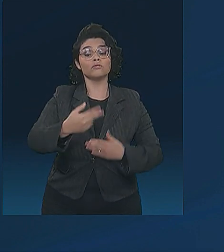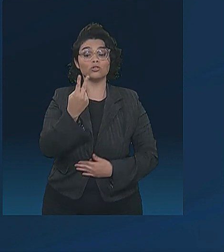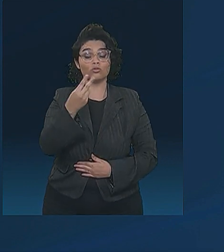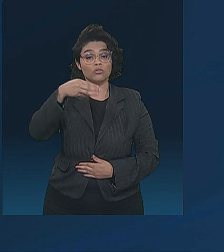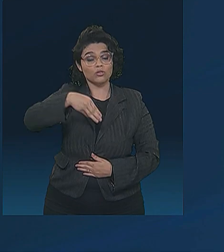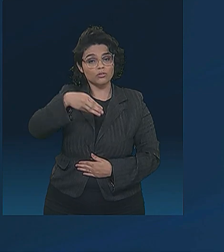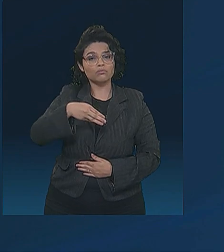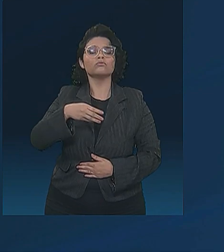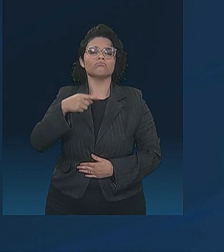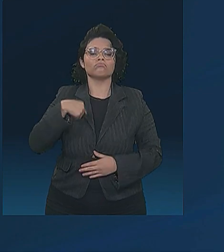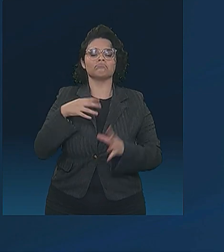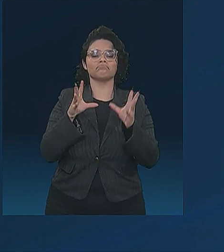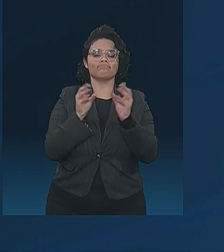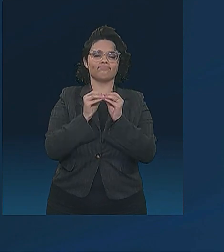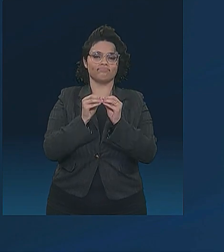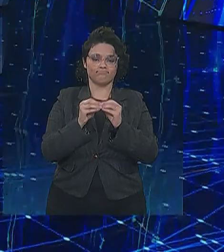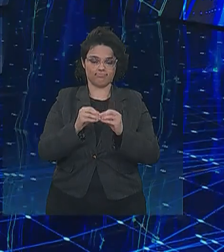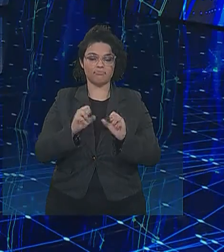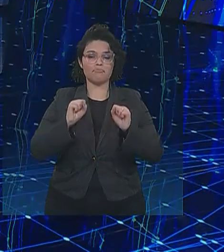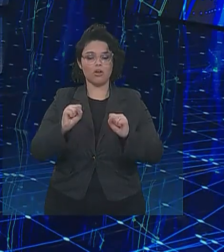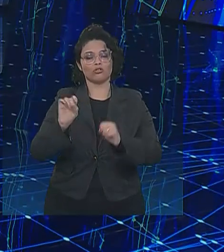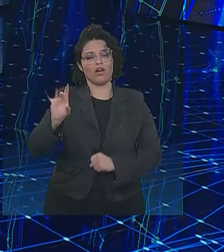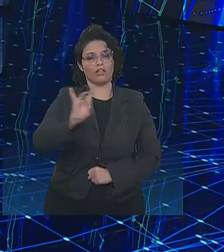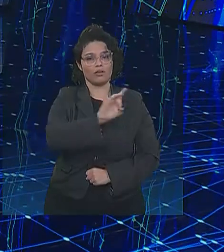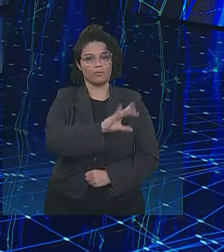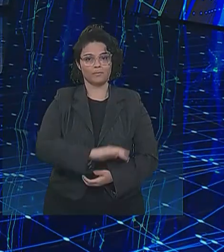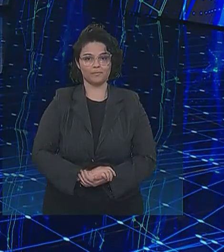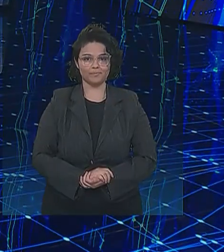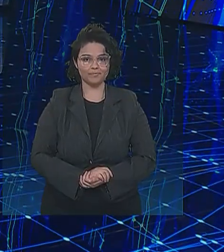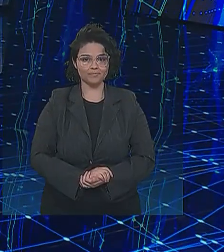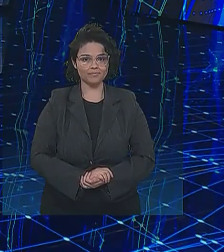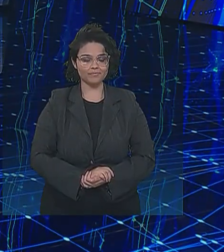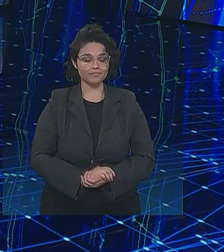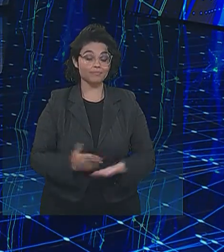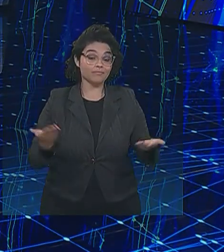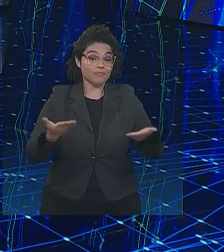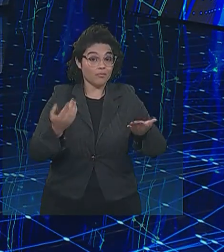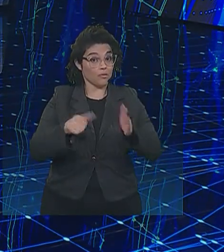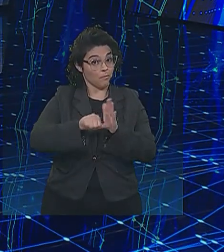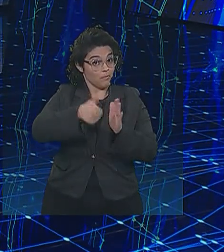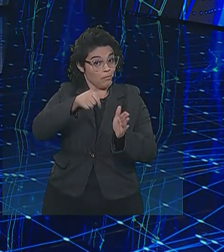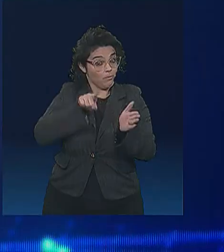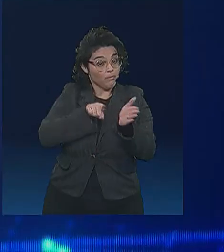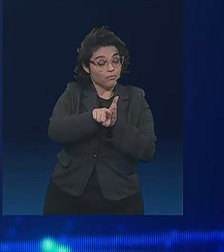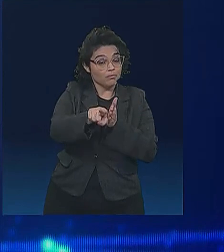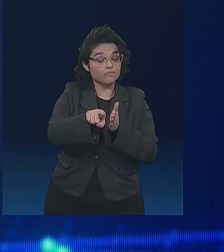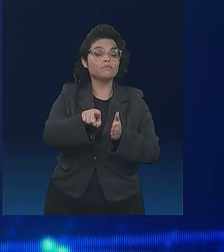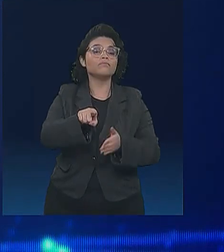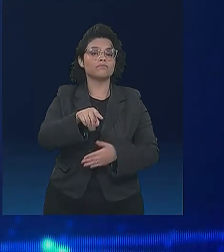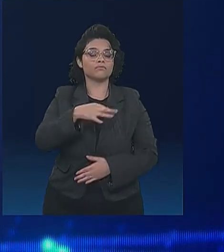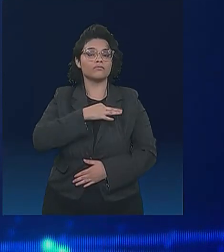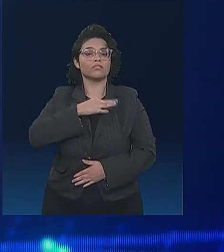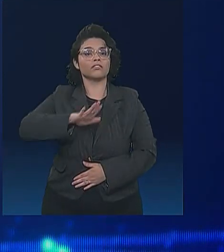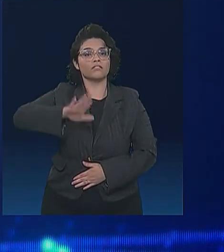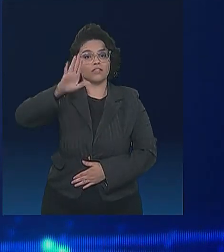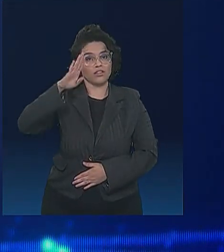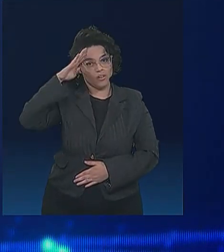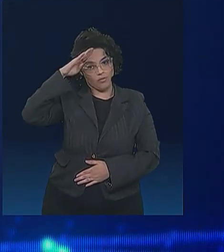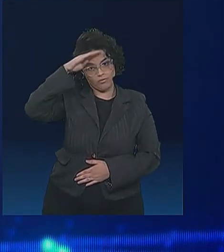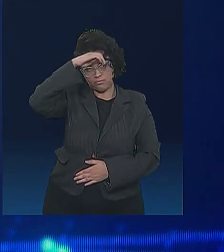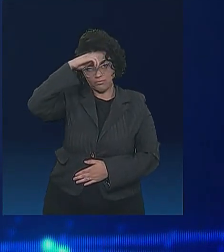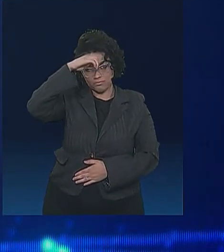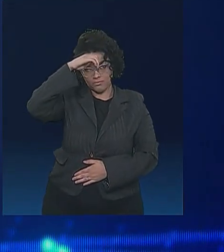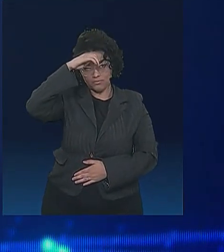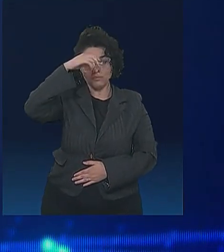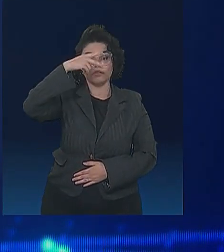para suas considerações finais. Vamos então à primeira pergunta, será dirigida aos candidatos Felipe Dávila e